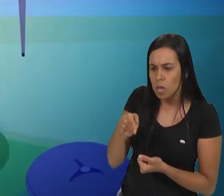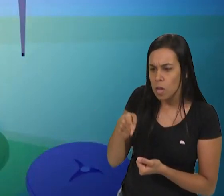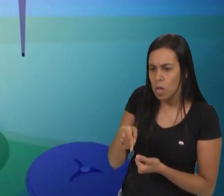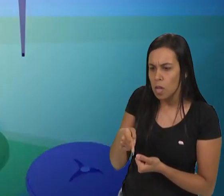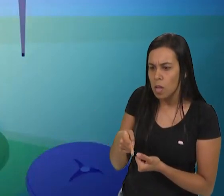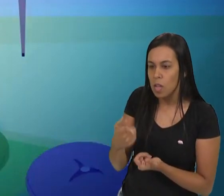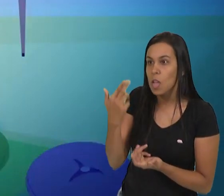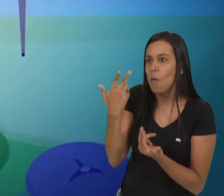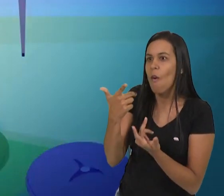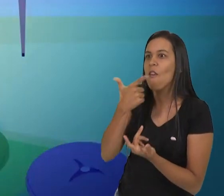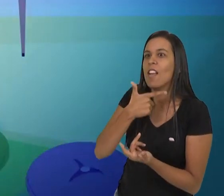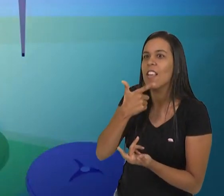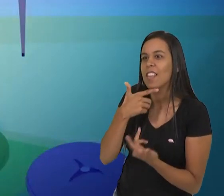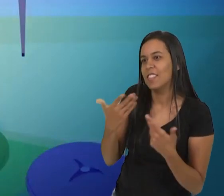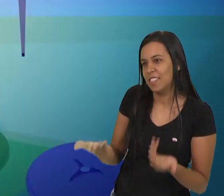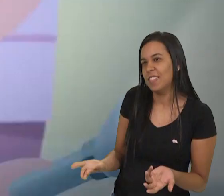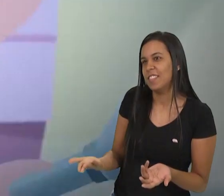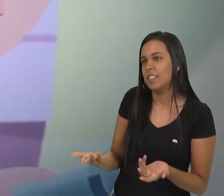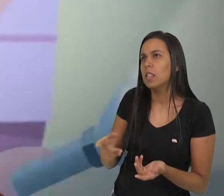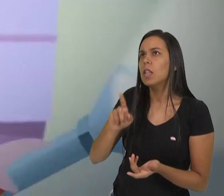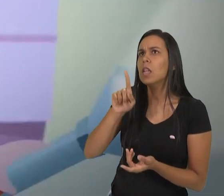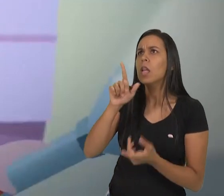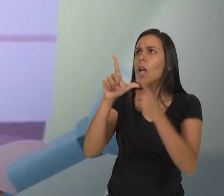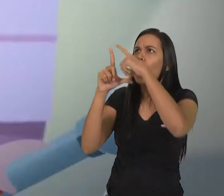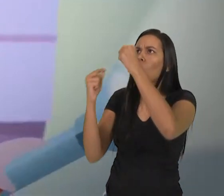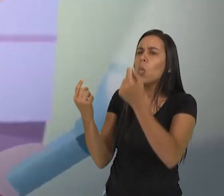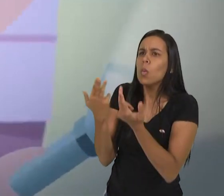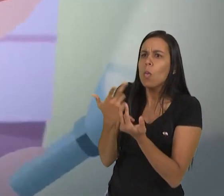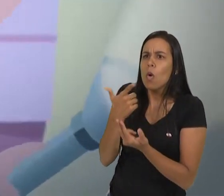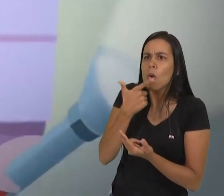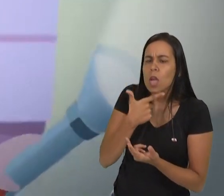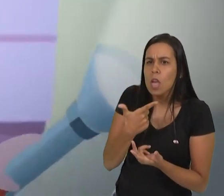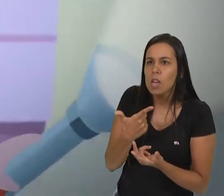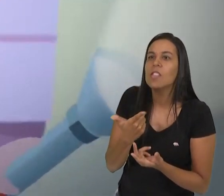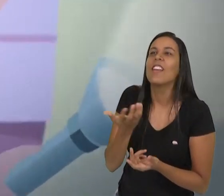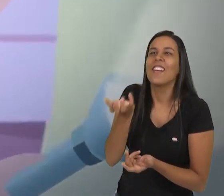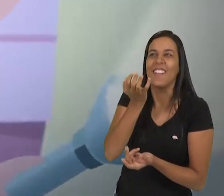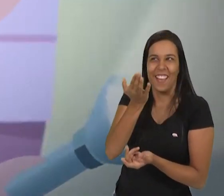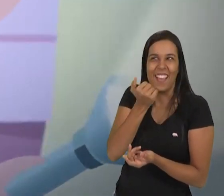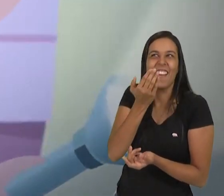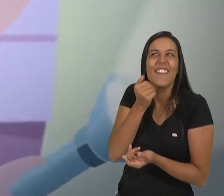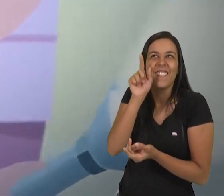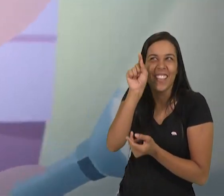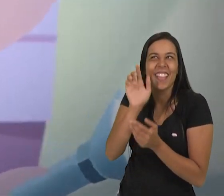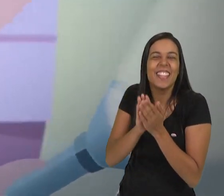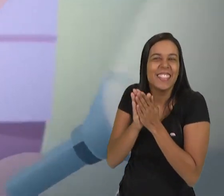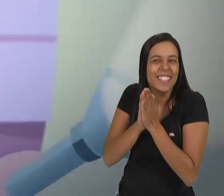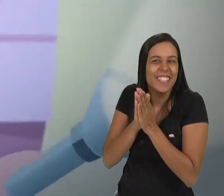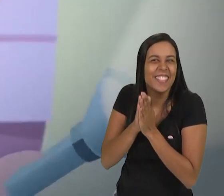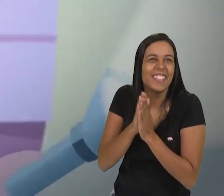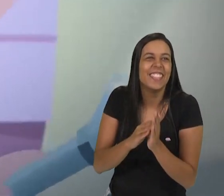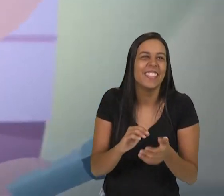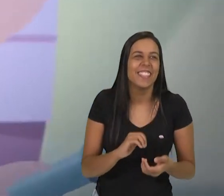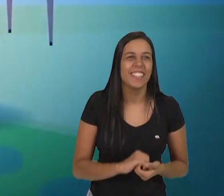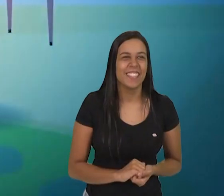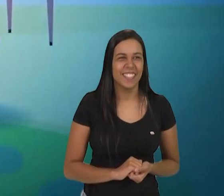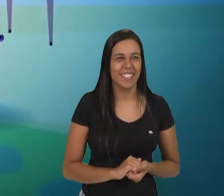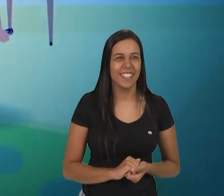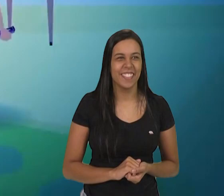parecendo aquele queijo Tiru E se a lua for feita de queijo? Eu quero comer um pedacinho